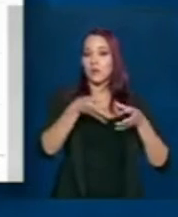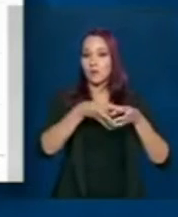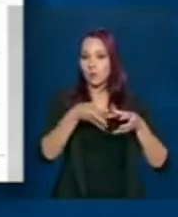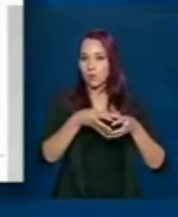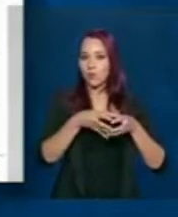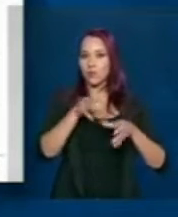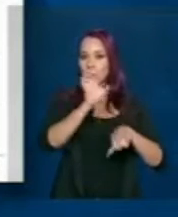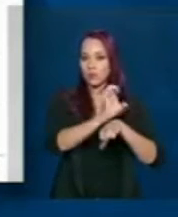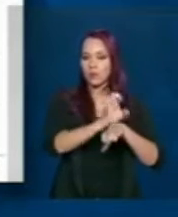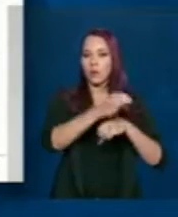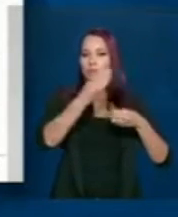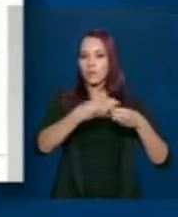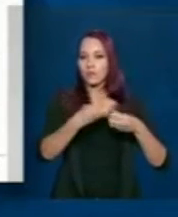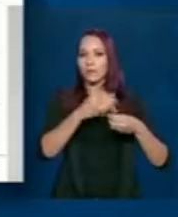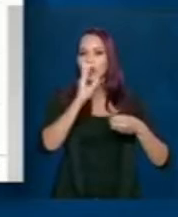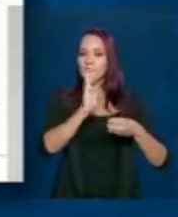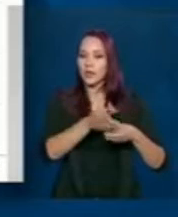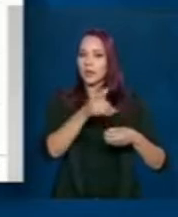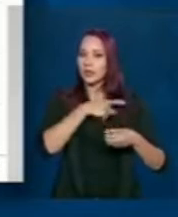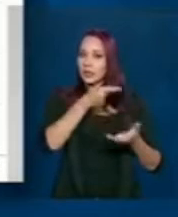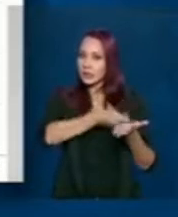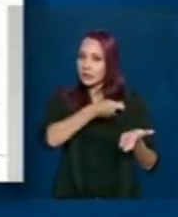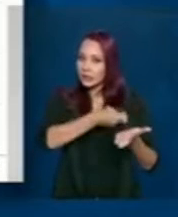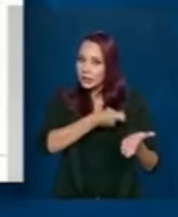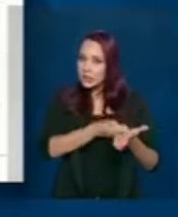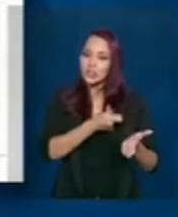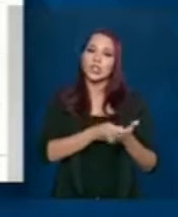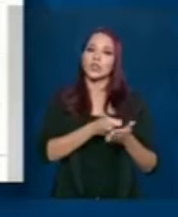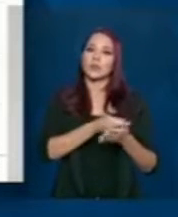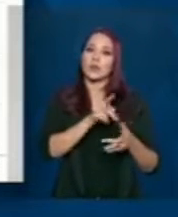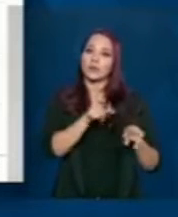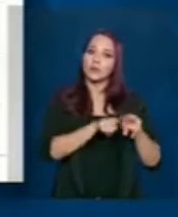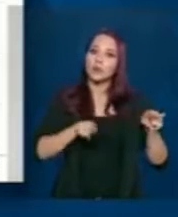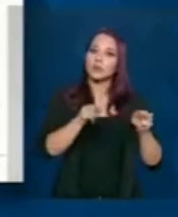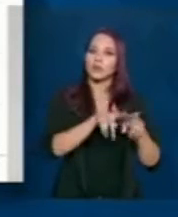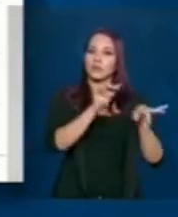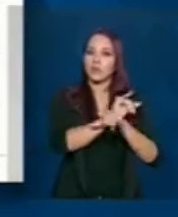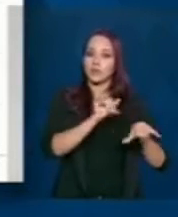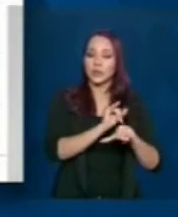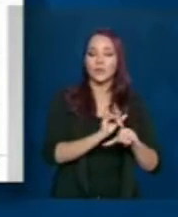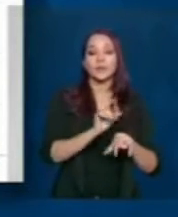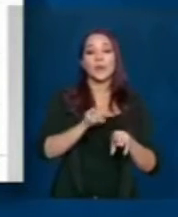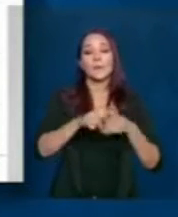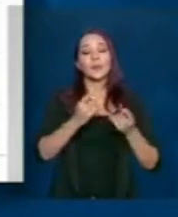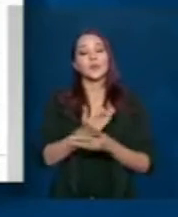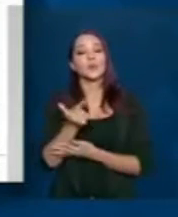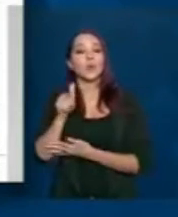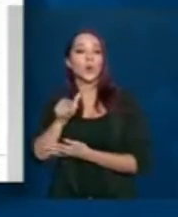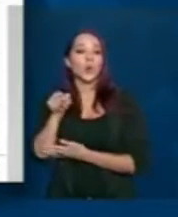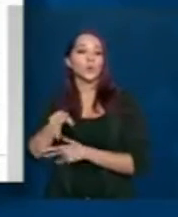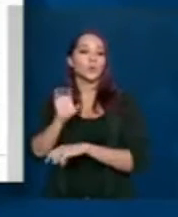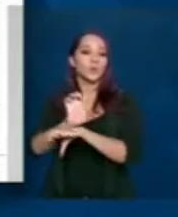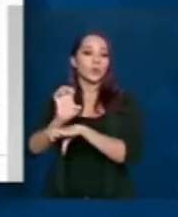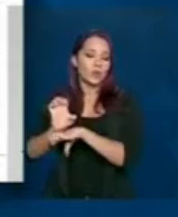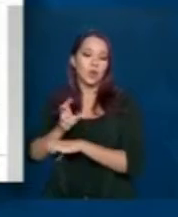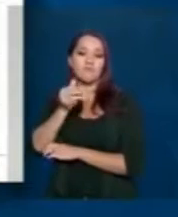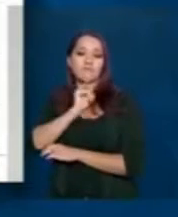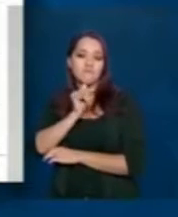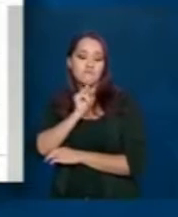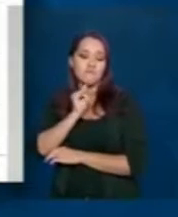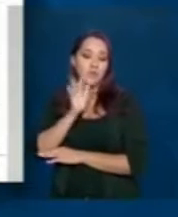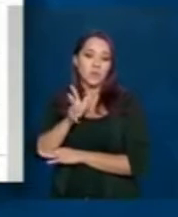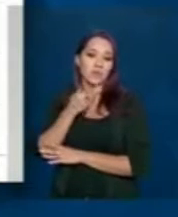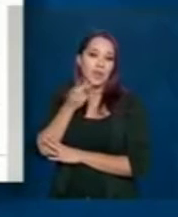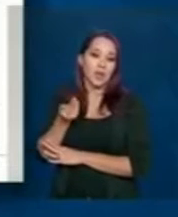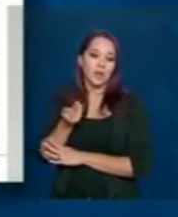estaduais e municipais estão sendo bastante exigidas em termos de atualização de dados, mas outros estados, por exemplo, eu